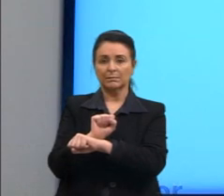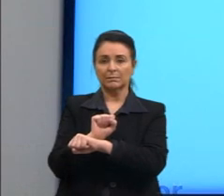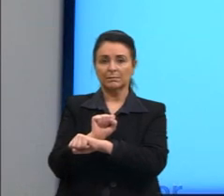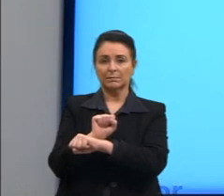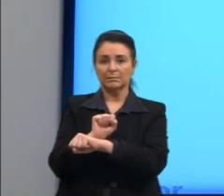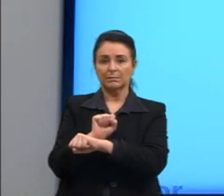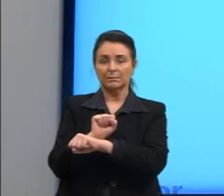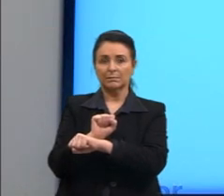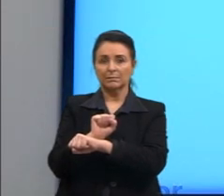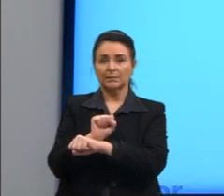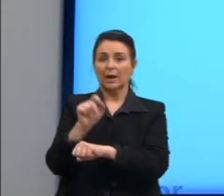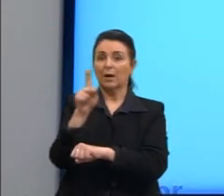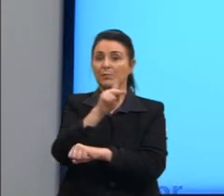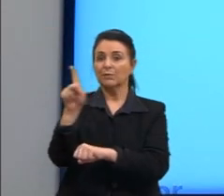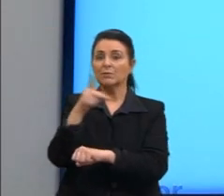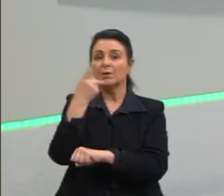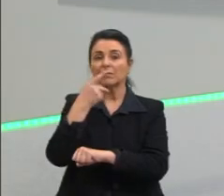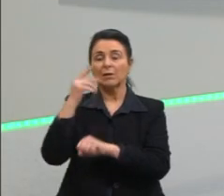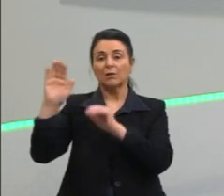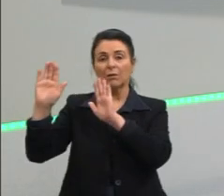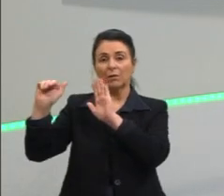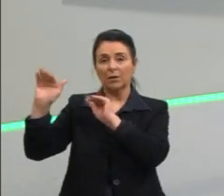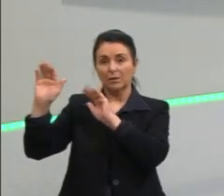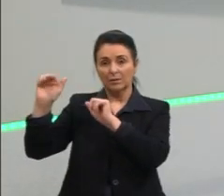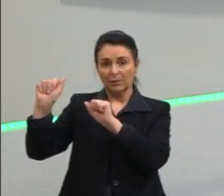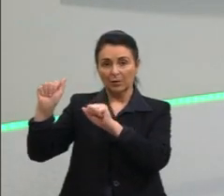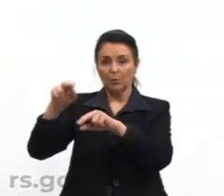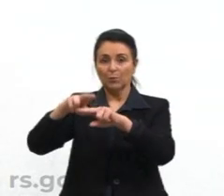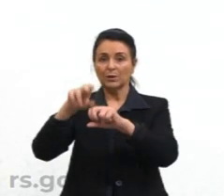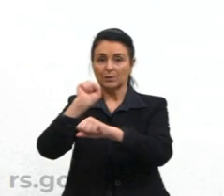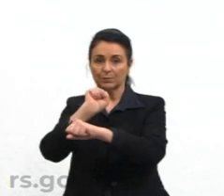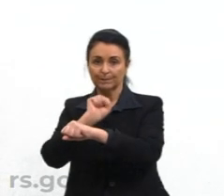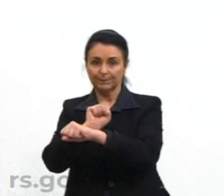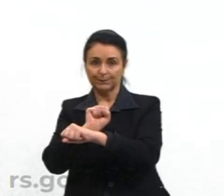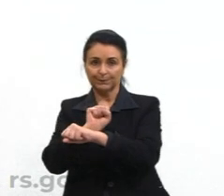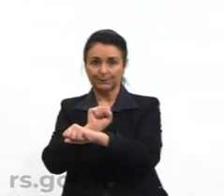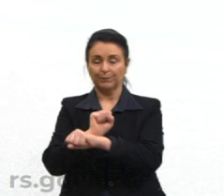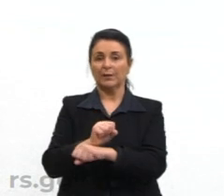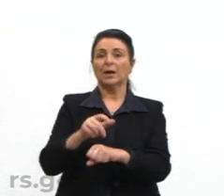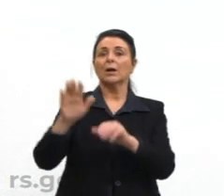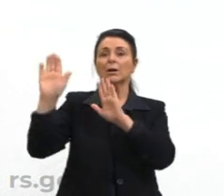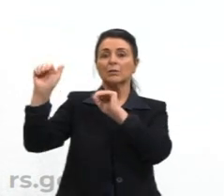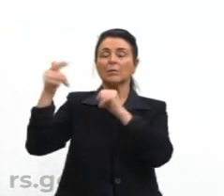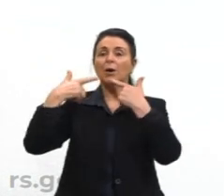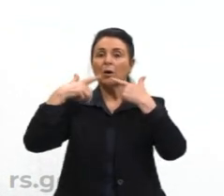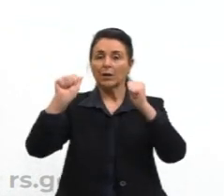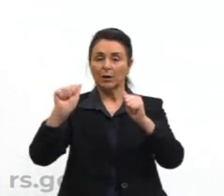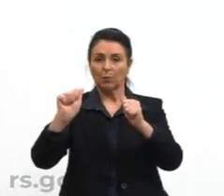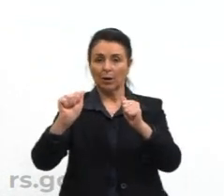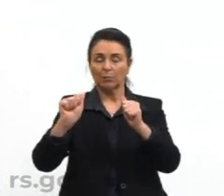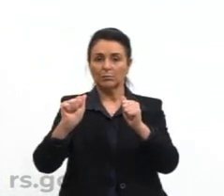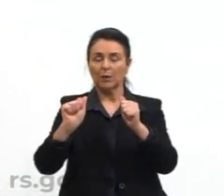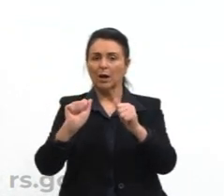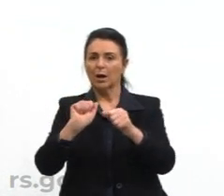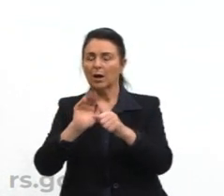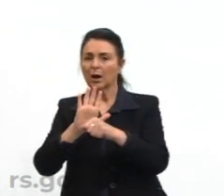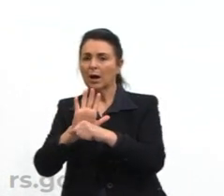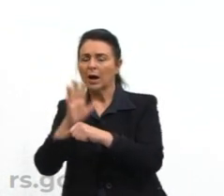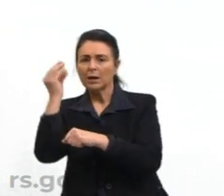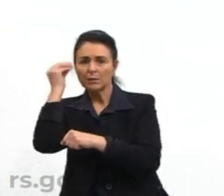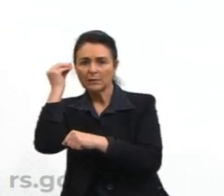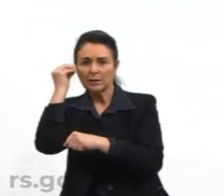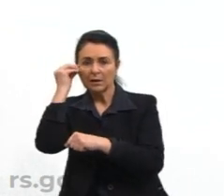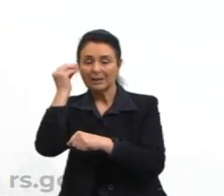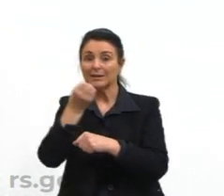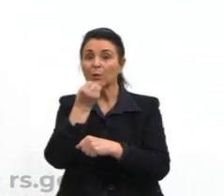o enunciado no fragmento do romance uruguai auxílio uruguai auxílio narra a experiência que